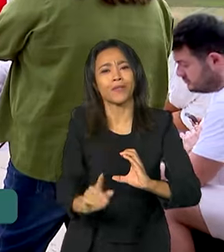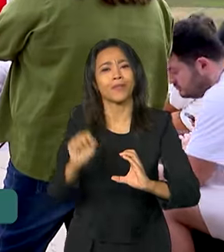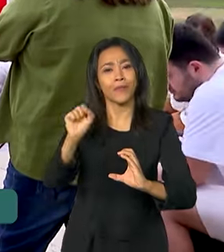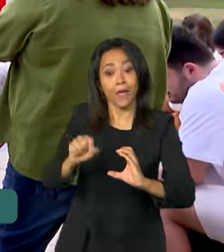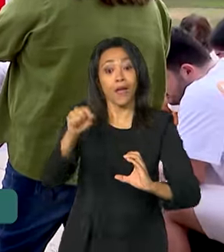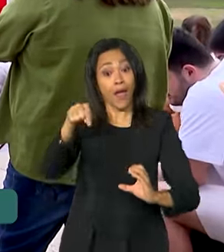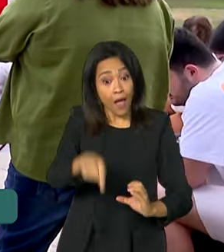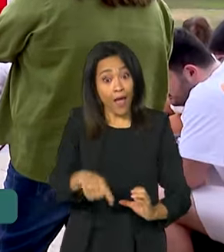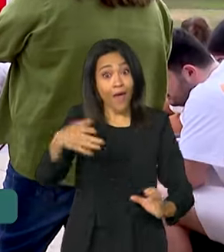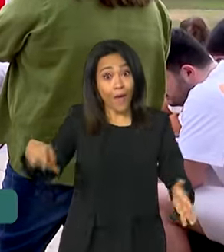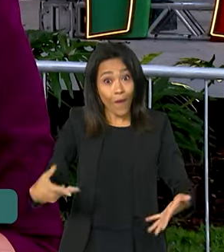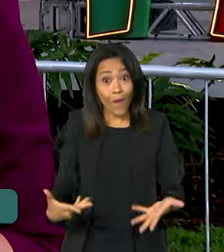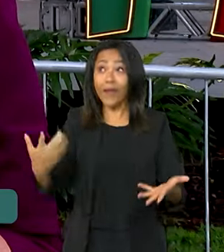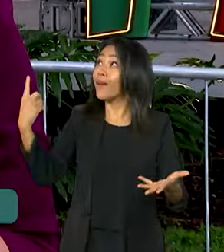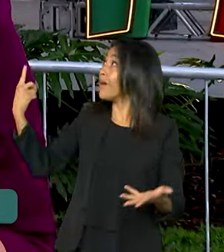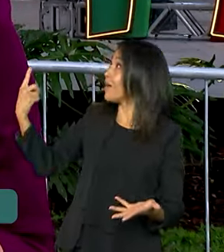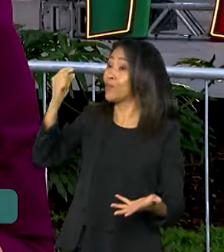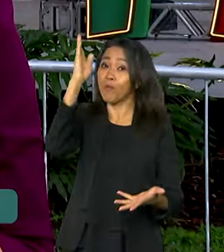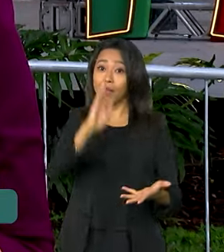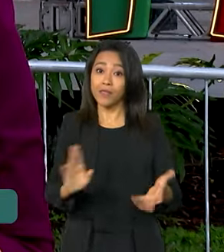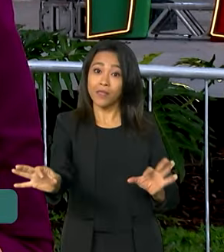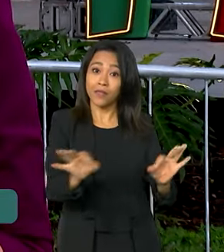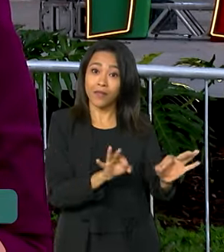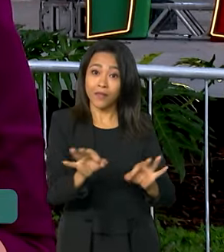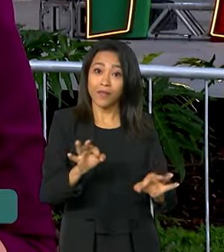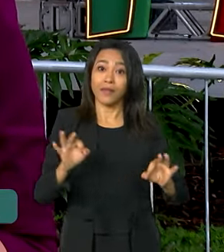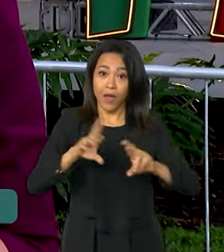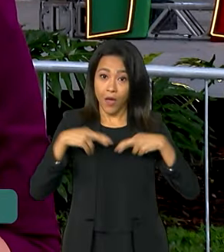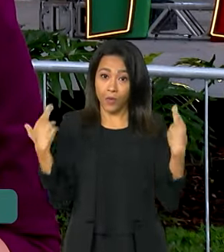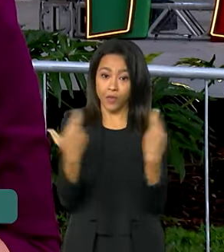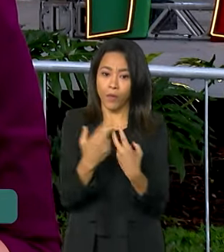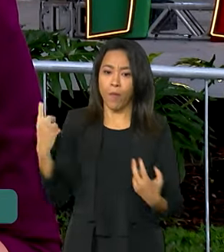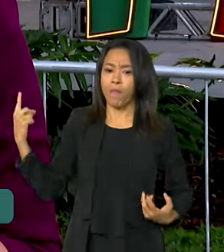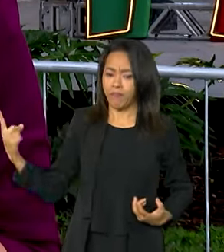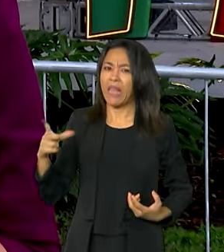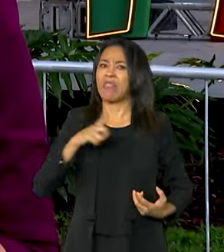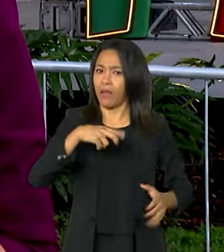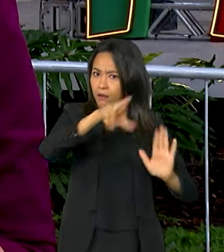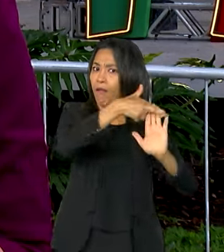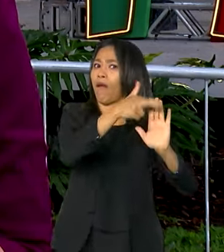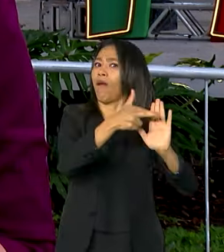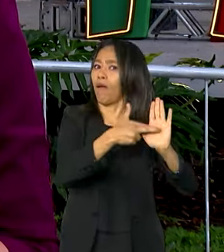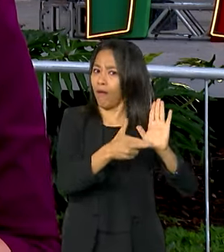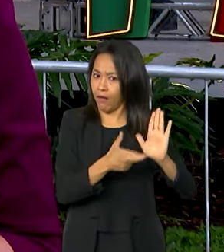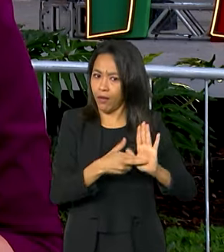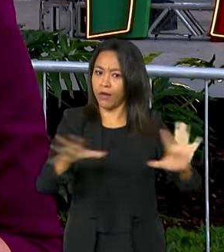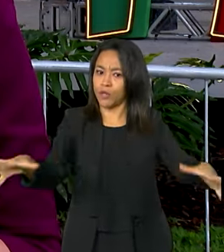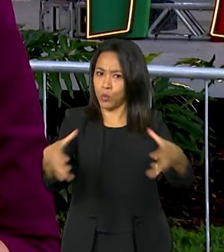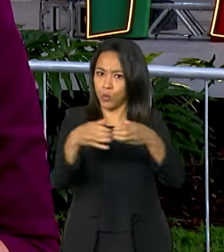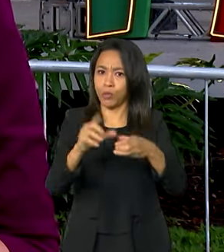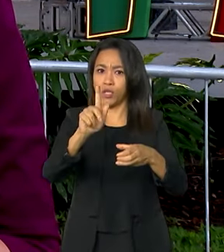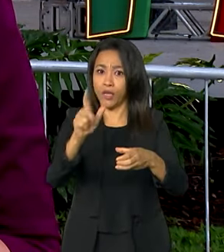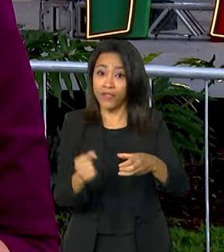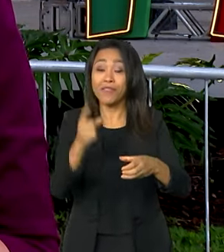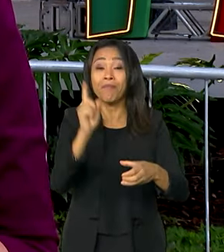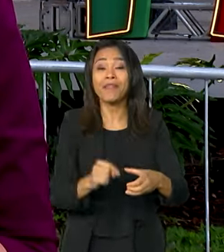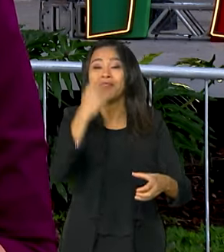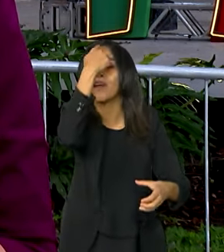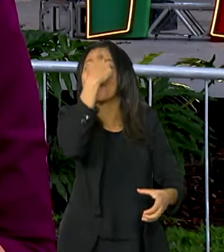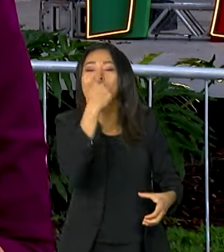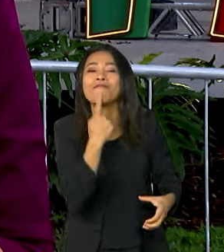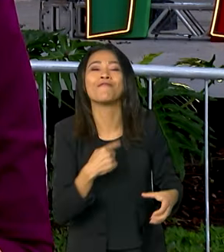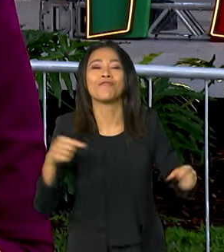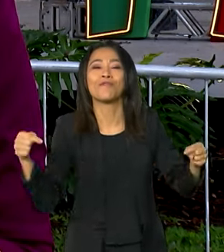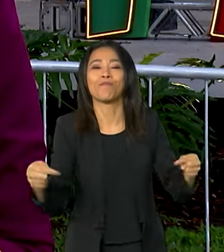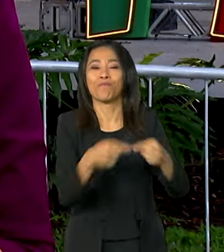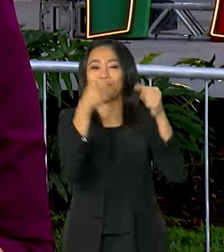acontece em solo brasileiro. Apesar de todo o protocolo que um evento como esse exige, o G20 vai ter a cara do povo brasileiro.